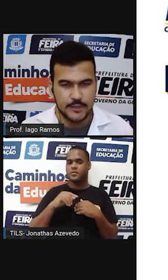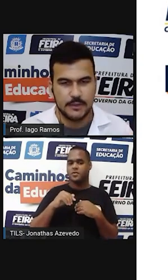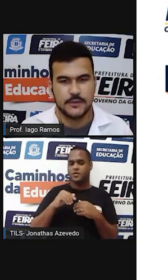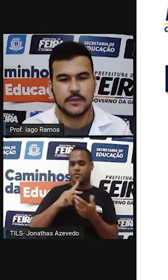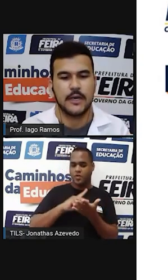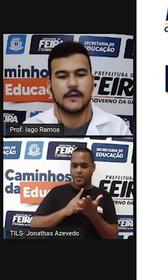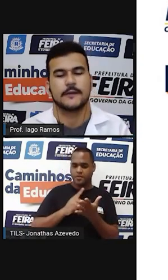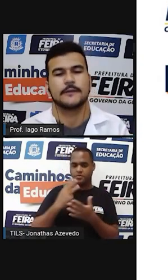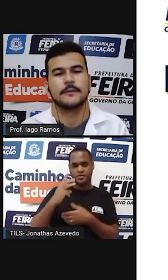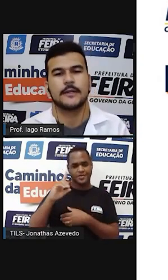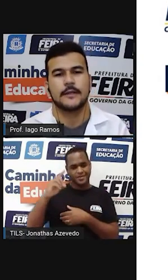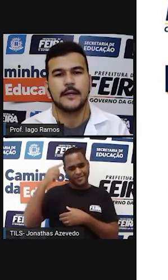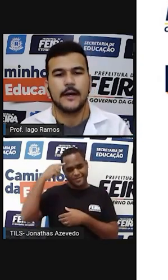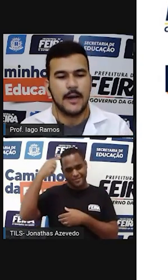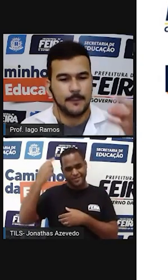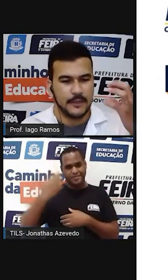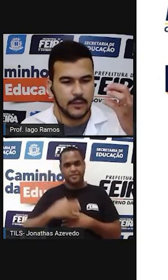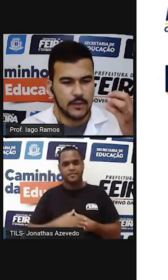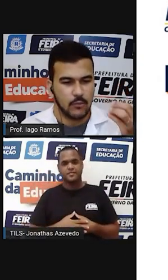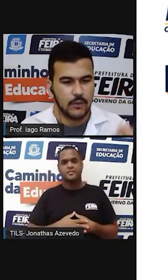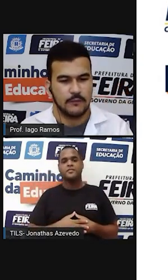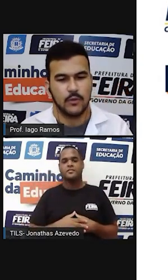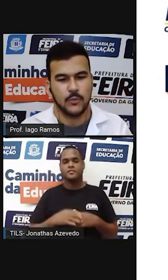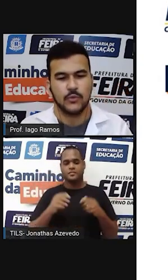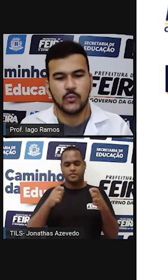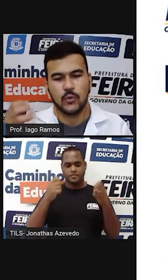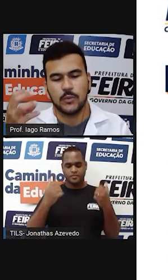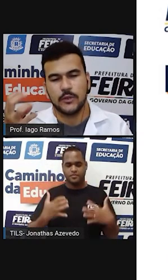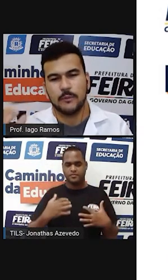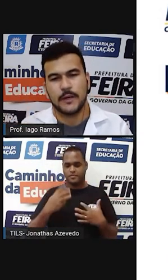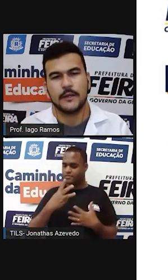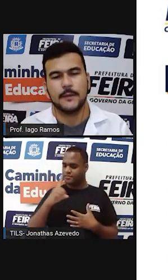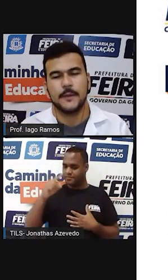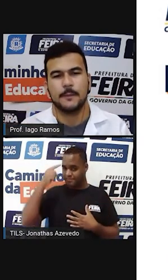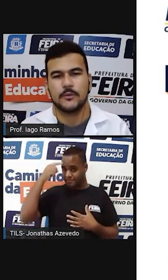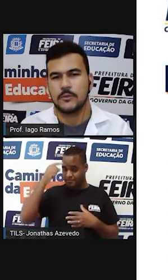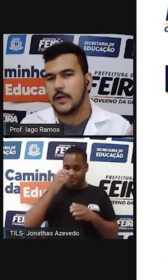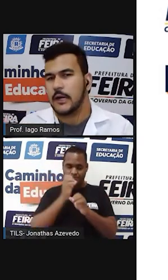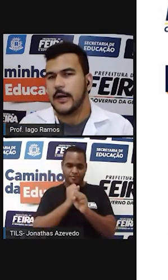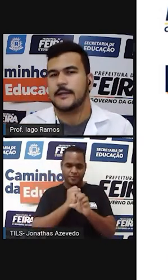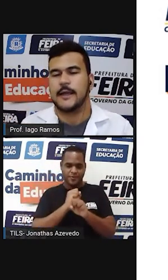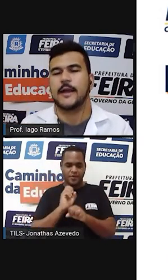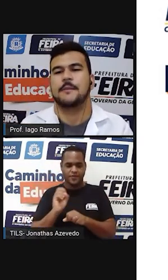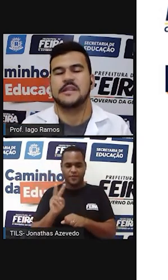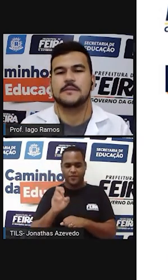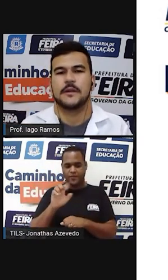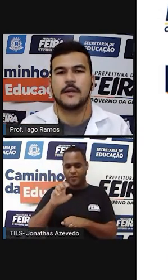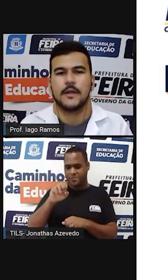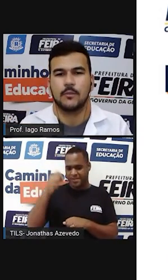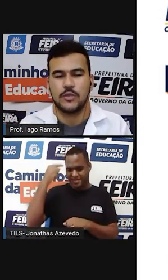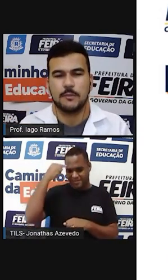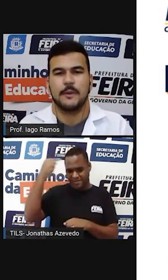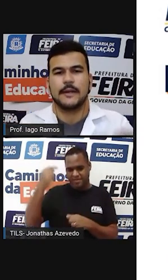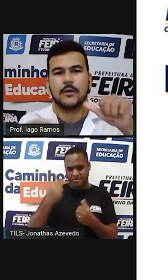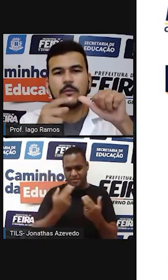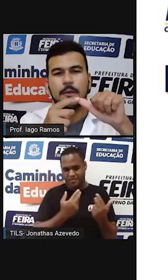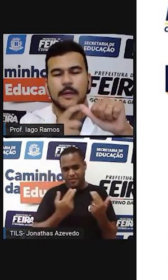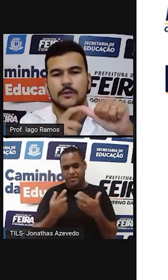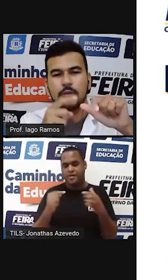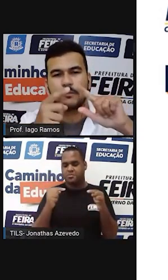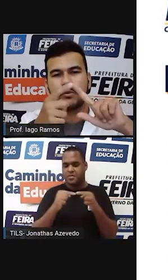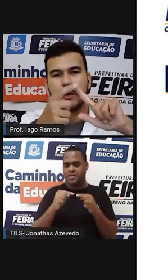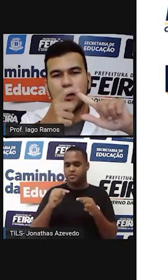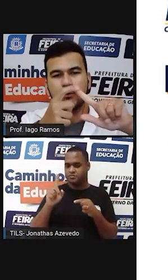tridimensionais. Aprendeu a calcular o volume do cubo e do paralelepípedo, a ideia é mesma. Multiplica